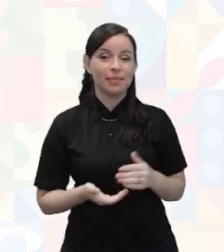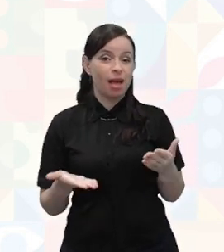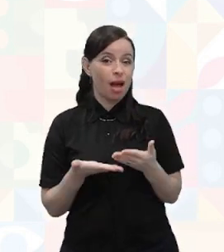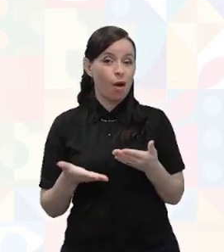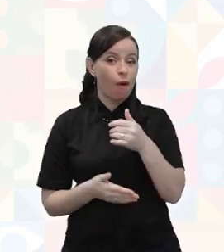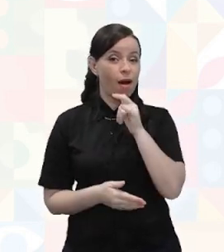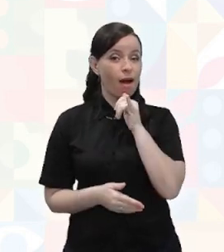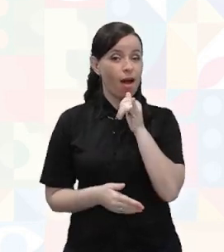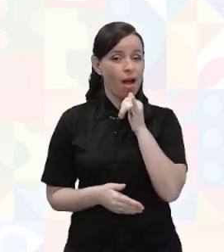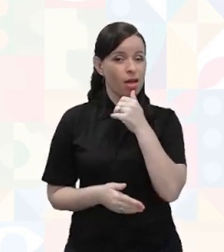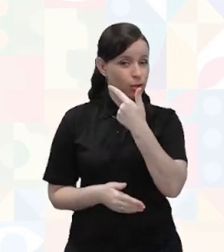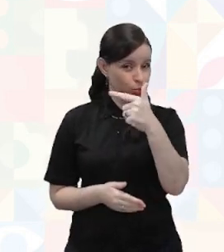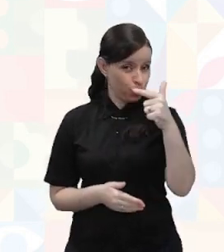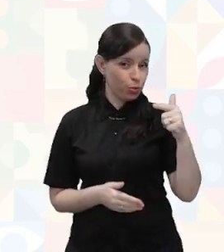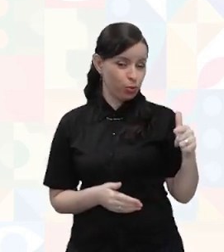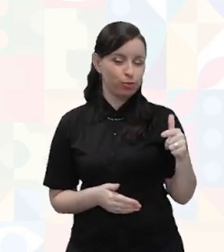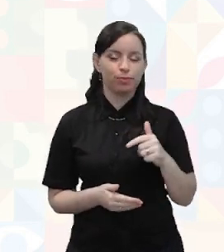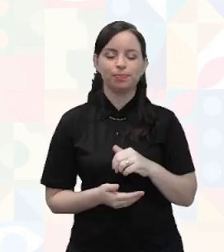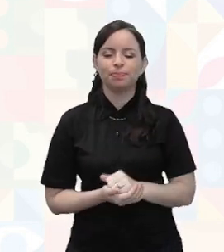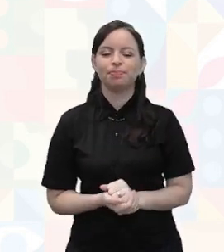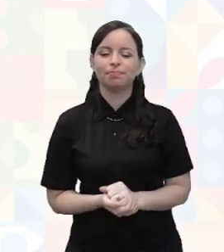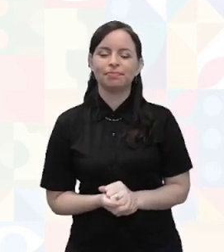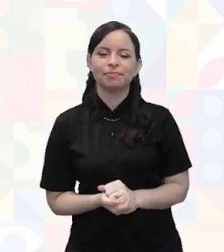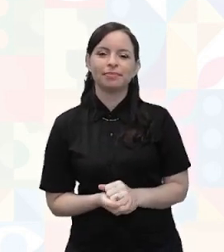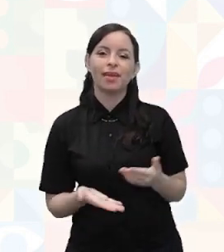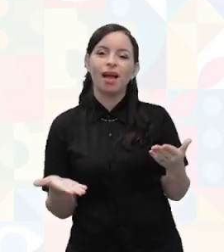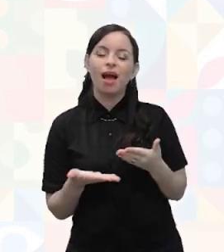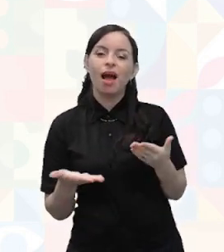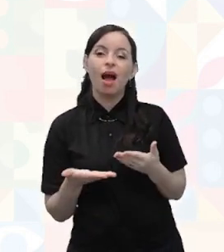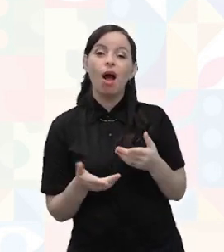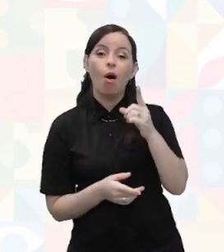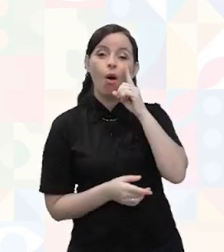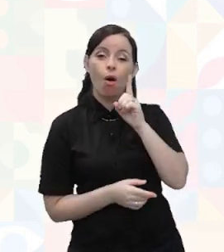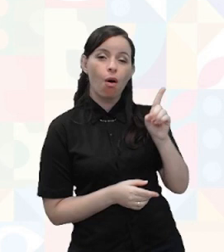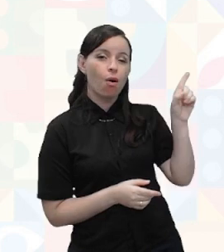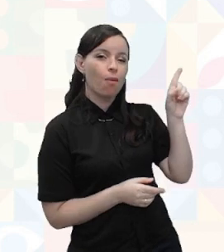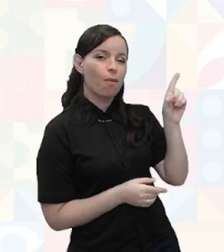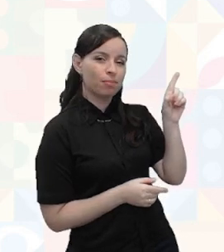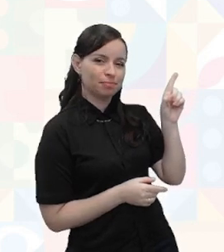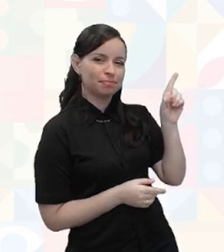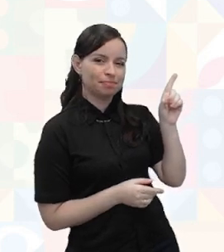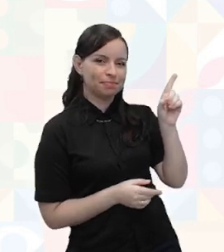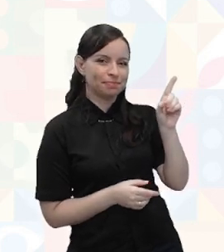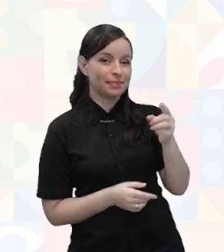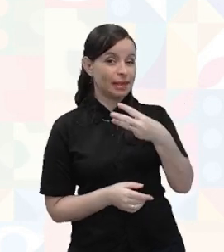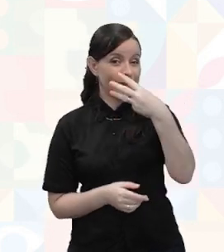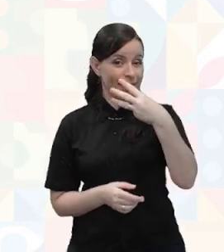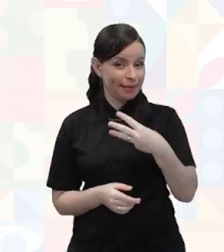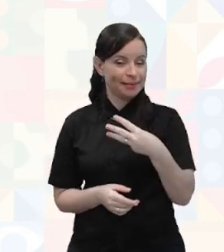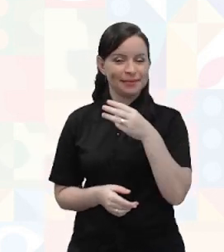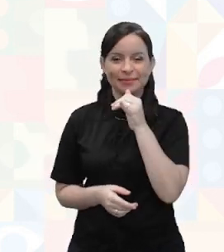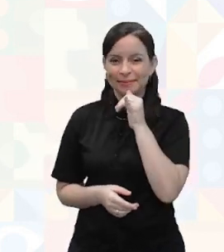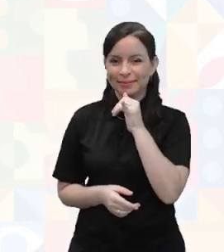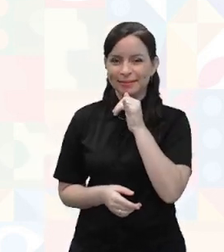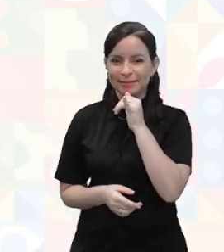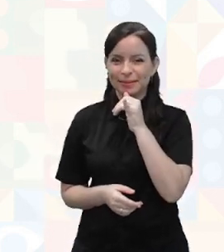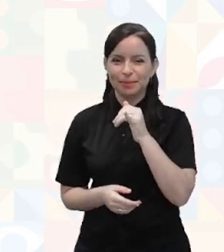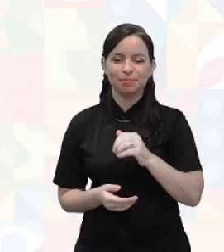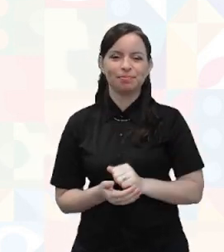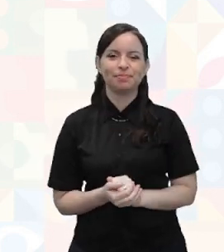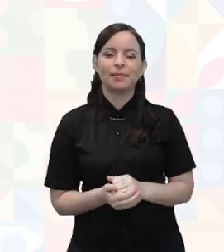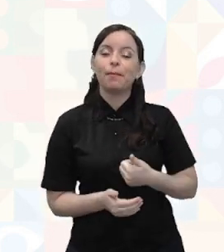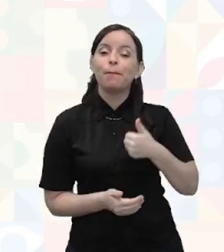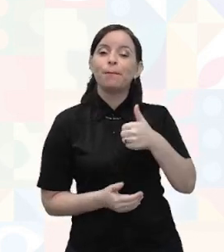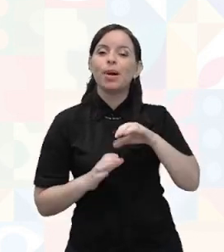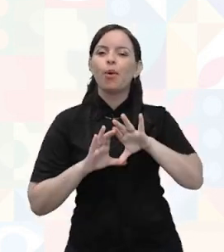alguns exemplos para você. Aqui, nesse slide, você tem outros três exemplos. O primeiro deles, de comunidades